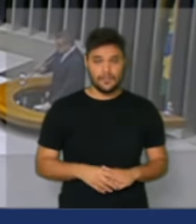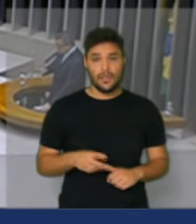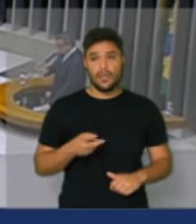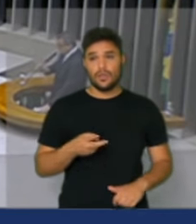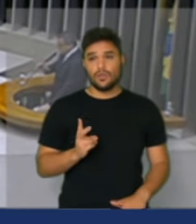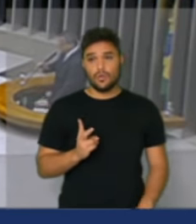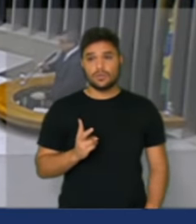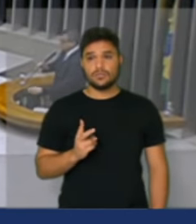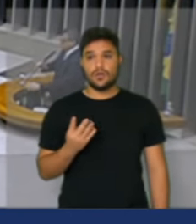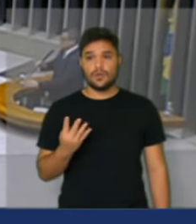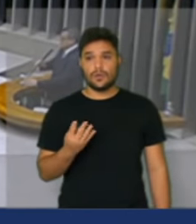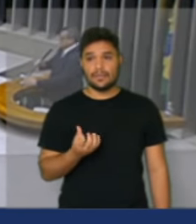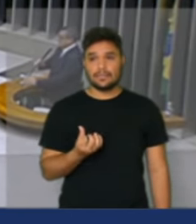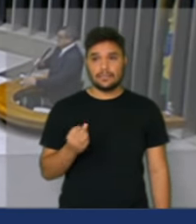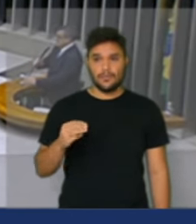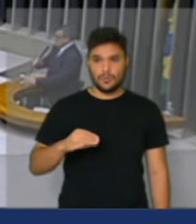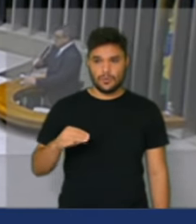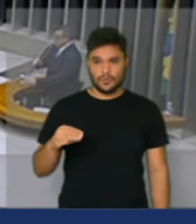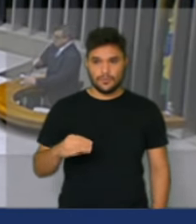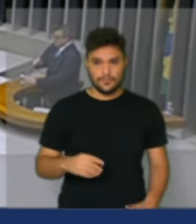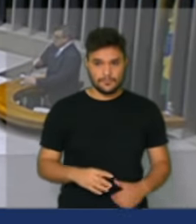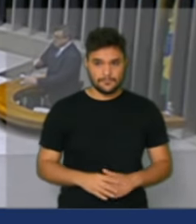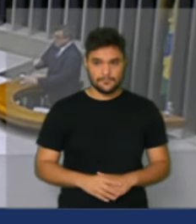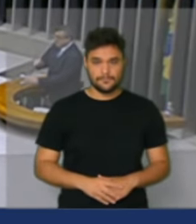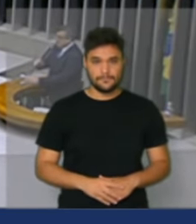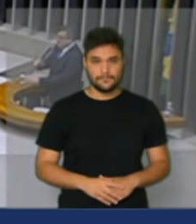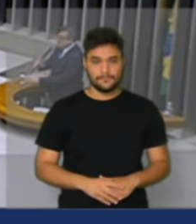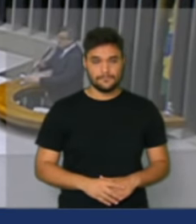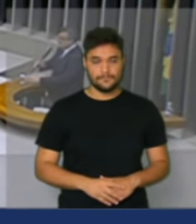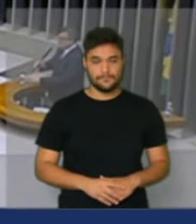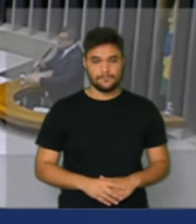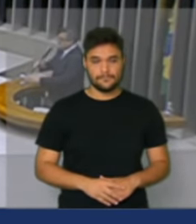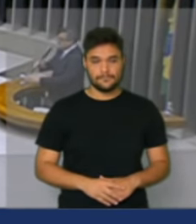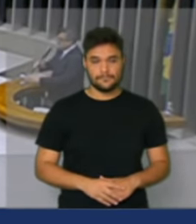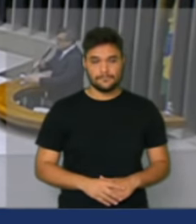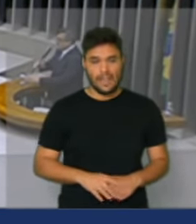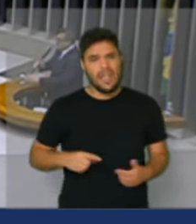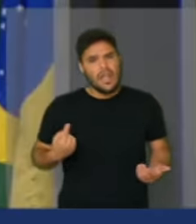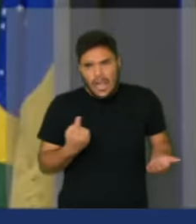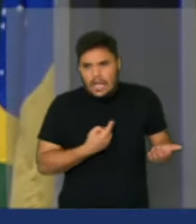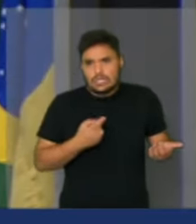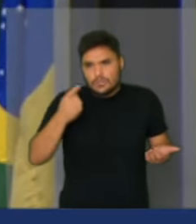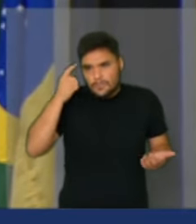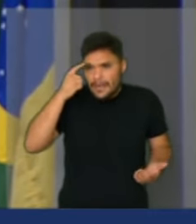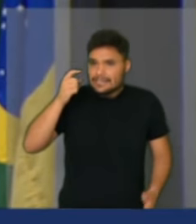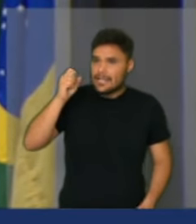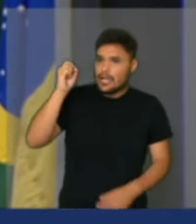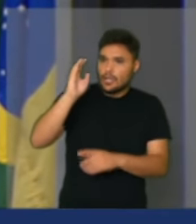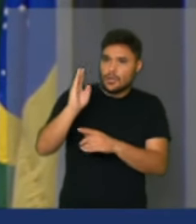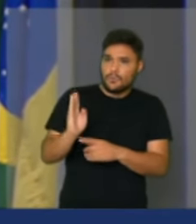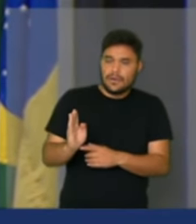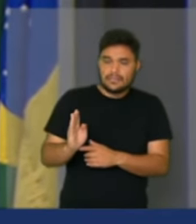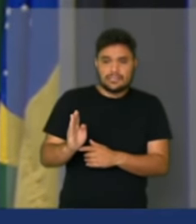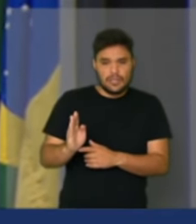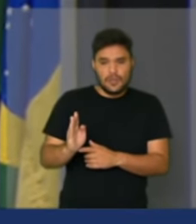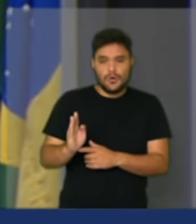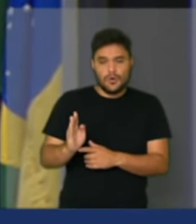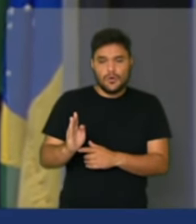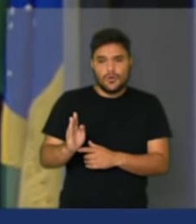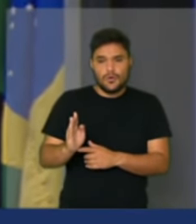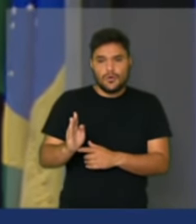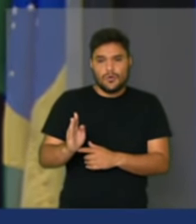46 minutos. quando a gente pensa que o Brasil não vai andar para trás,